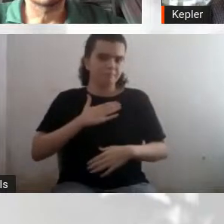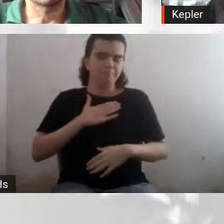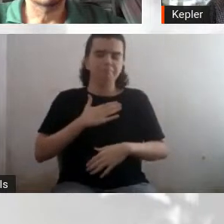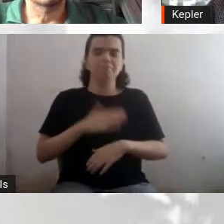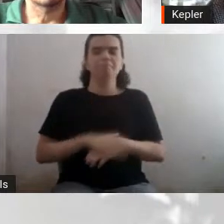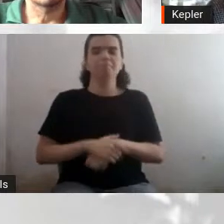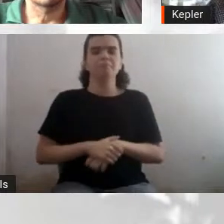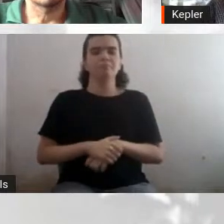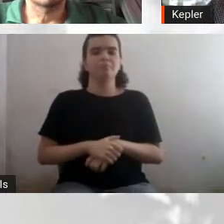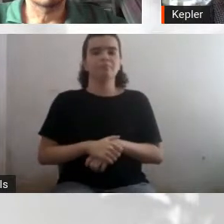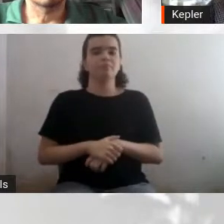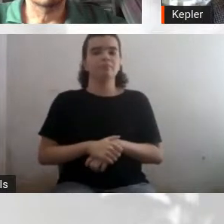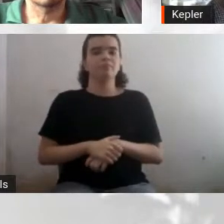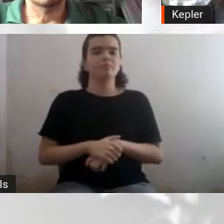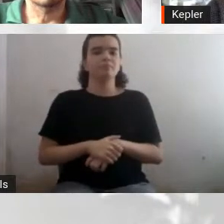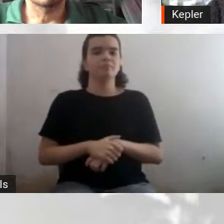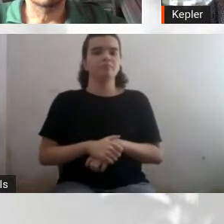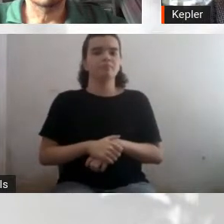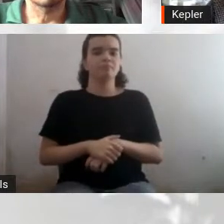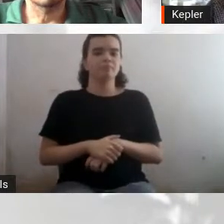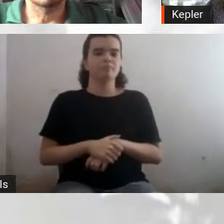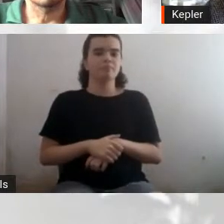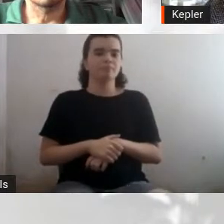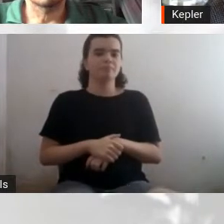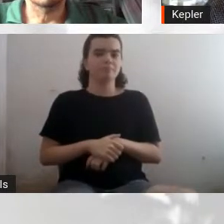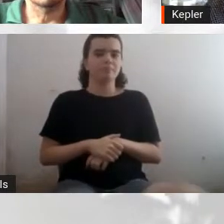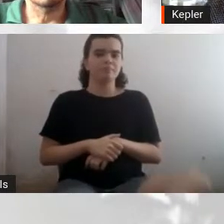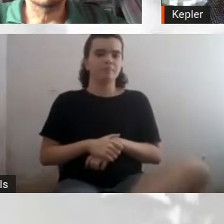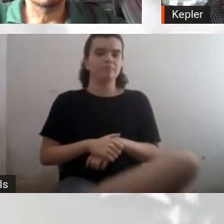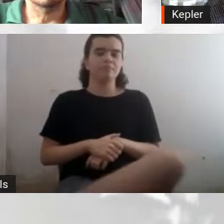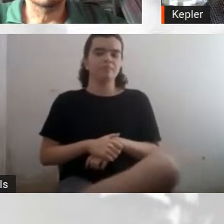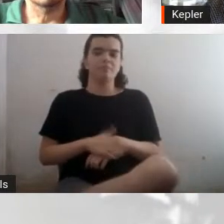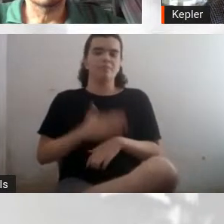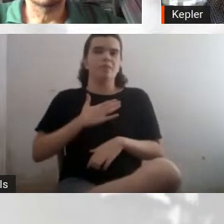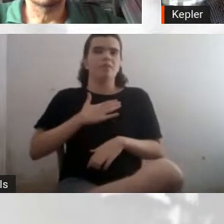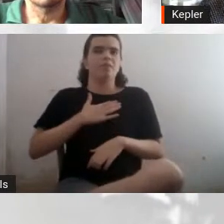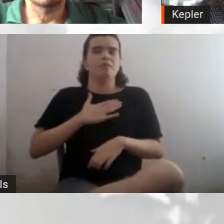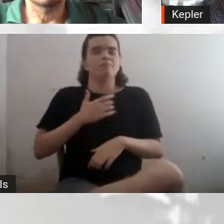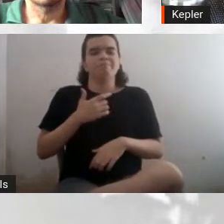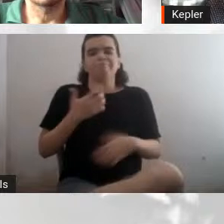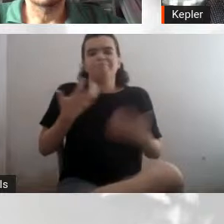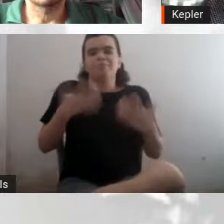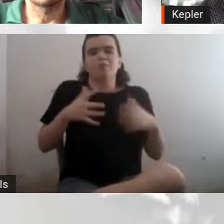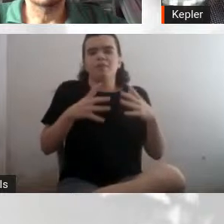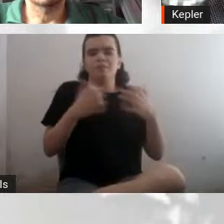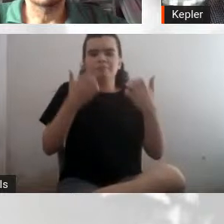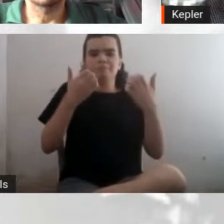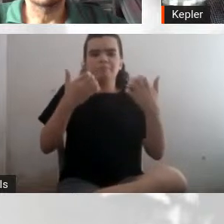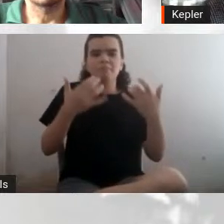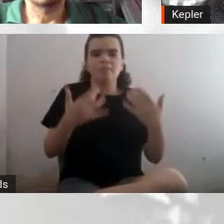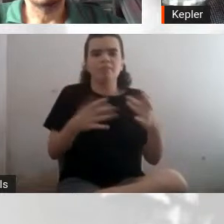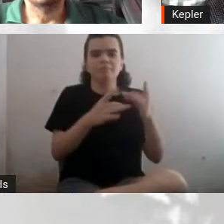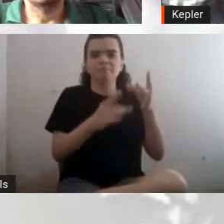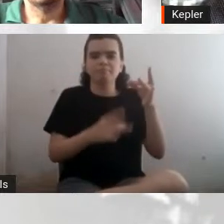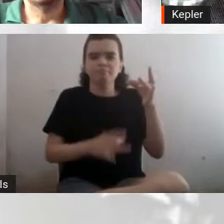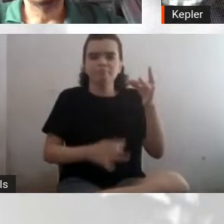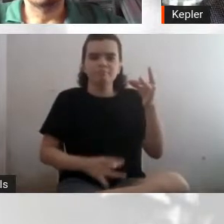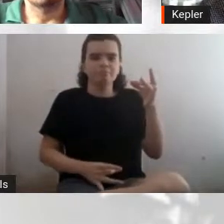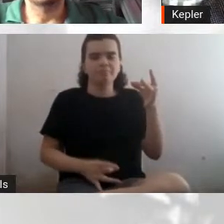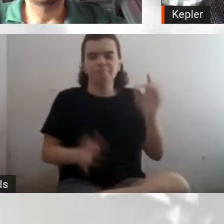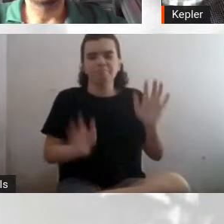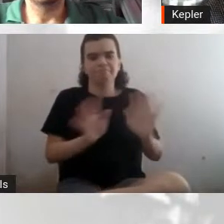não sei se preferi não falar uma coisa mais específica, porque para ser mais geral,